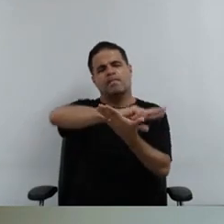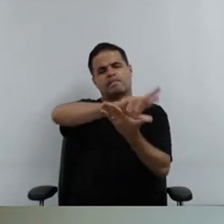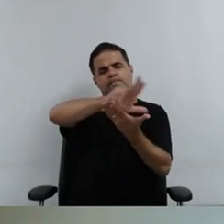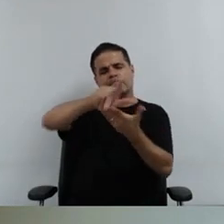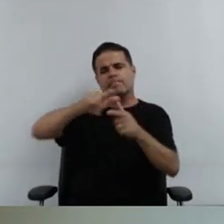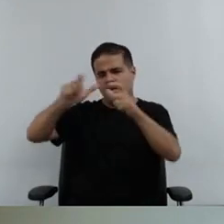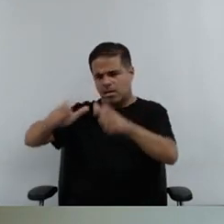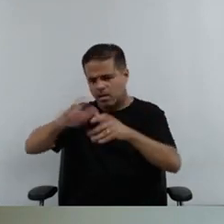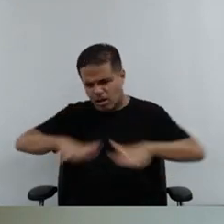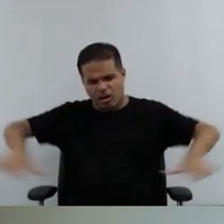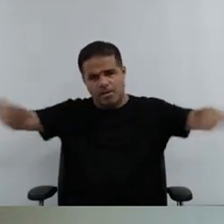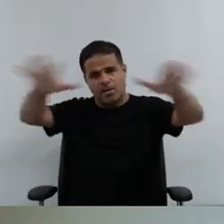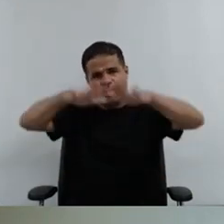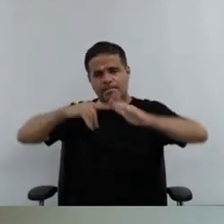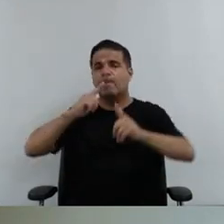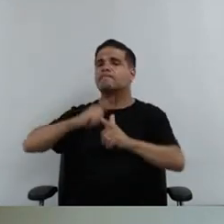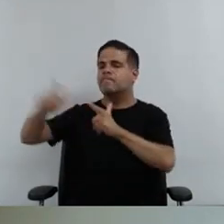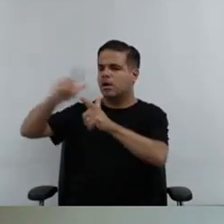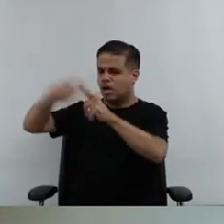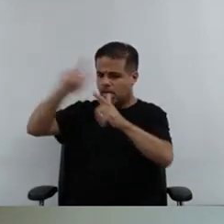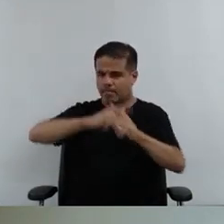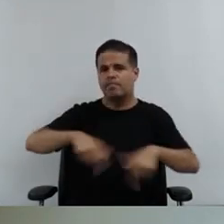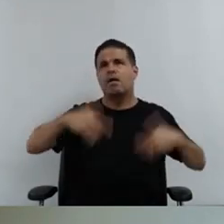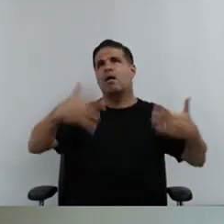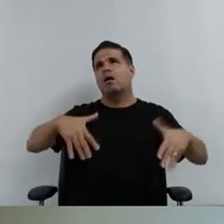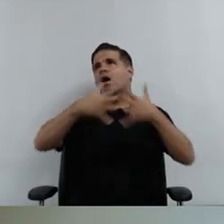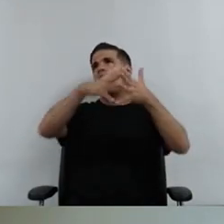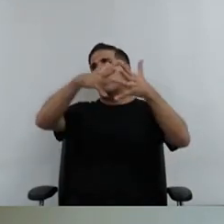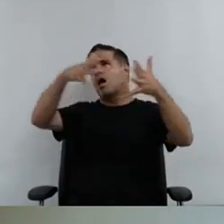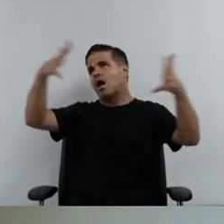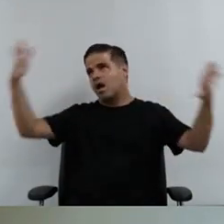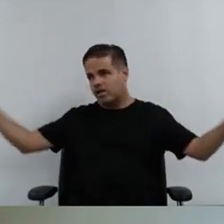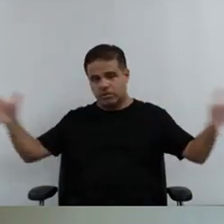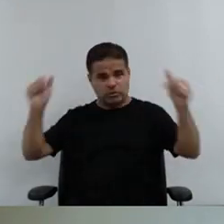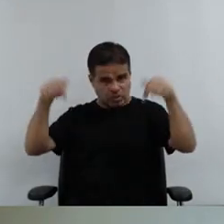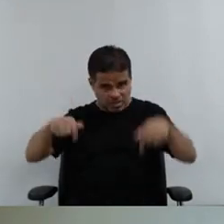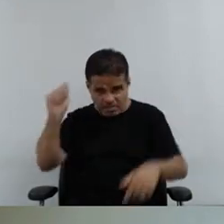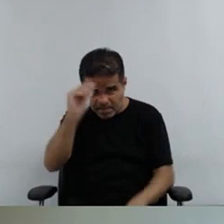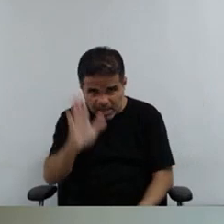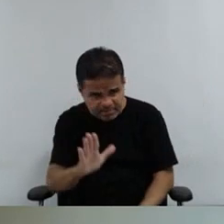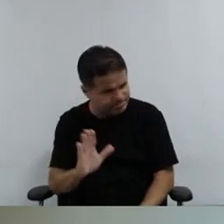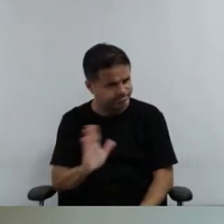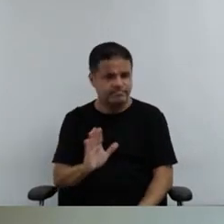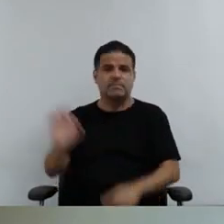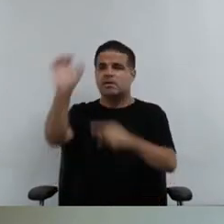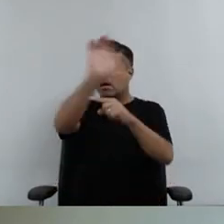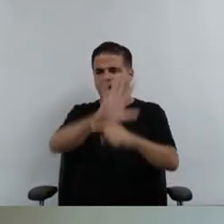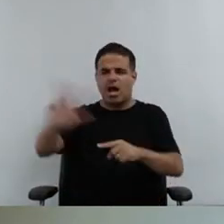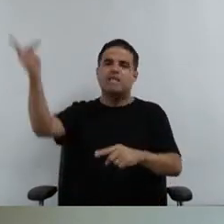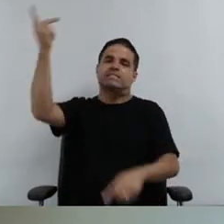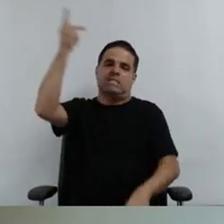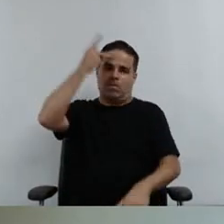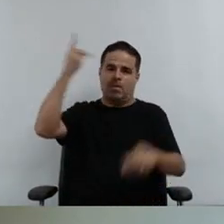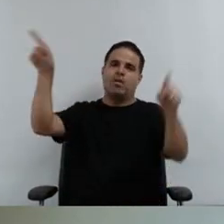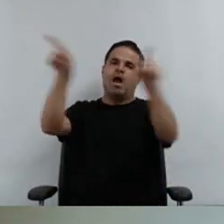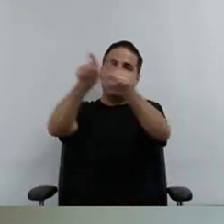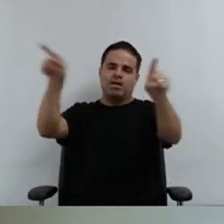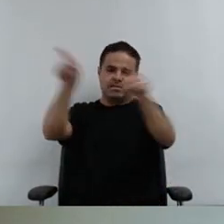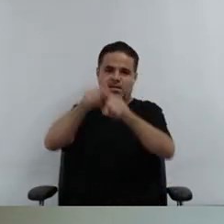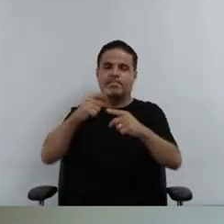a gente tem um problema enorme, não é só no Brasil, mas o Estado de São Paulo também, para